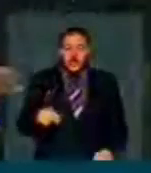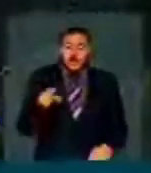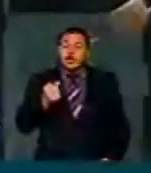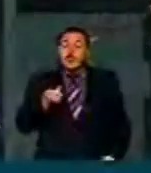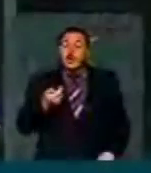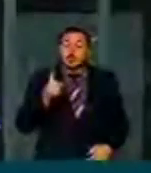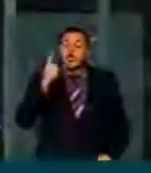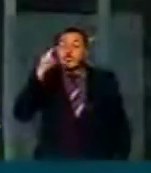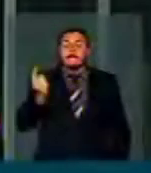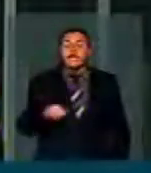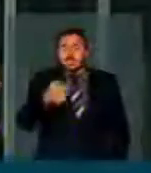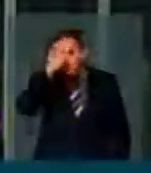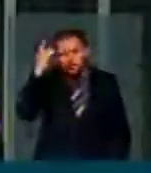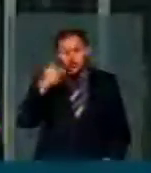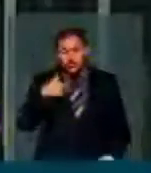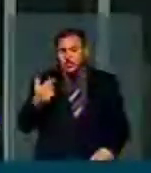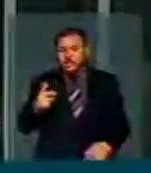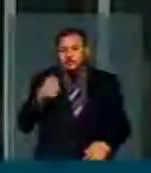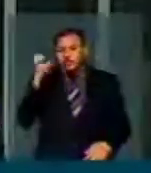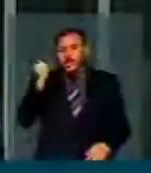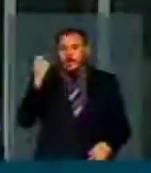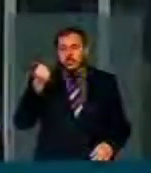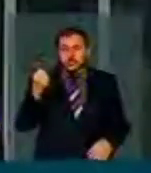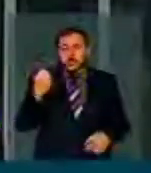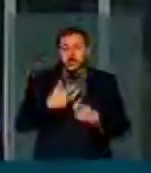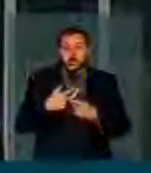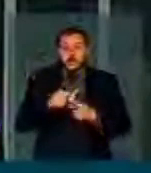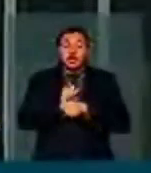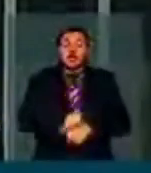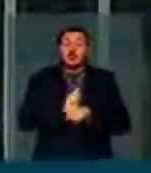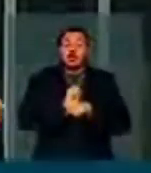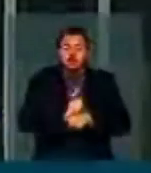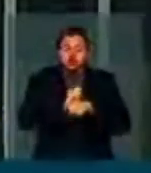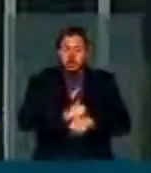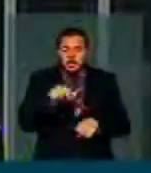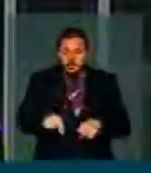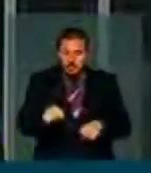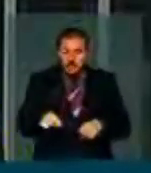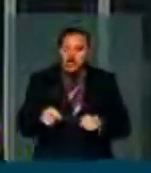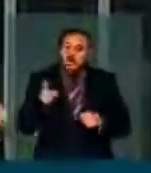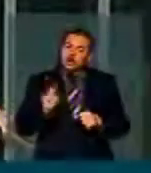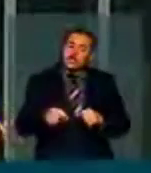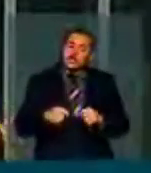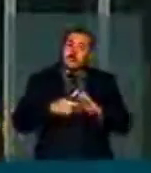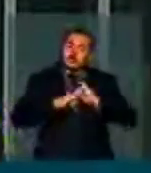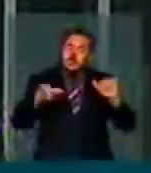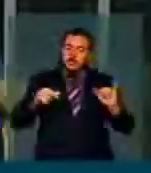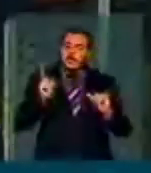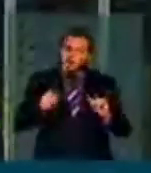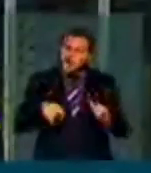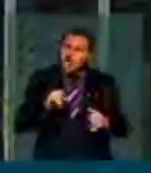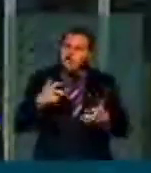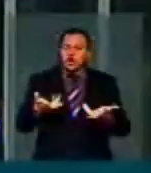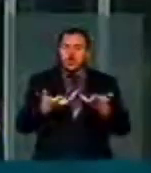milhão de trabalhadores não estão aposentados esperando que esta casa se manifeste. E é isso que eu quero, senhor presidente.